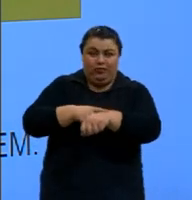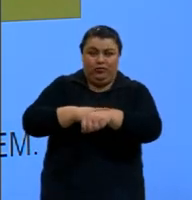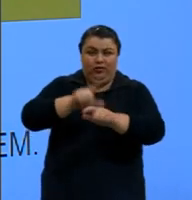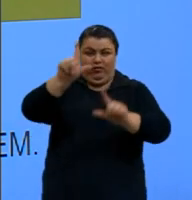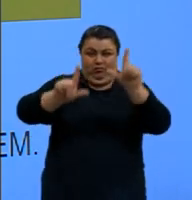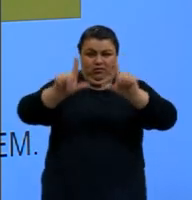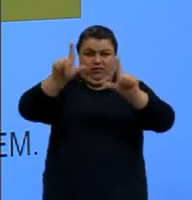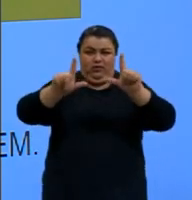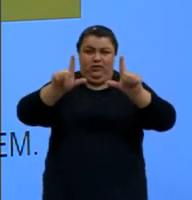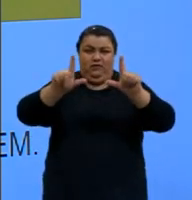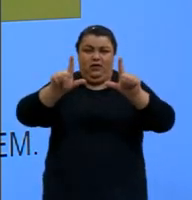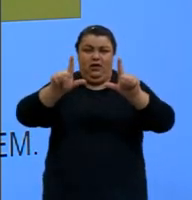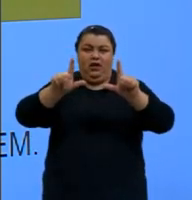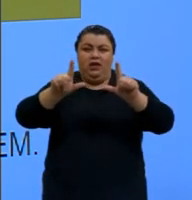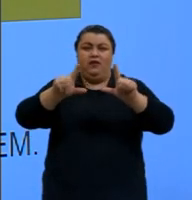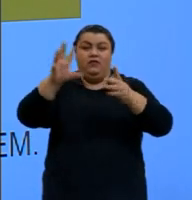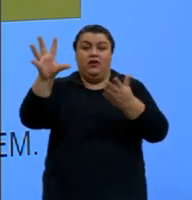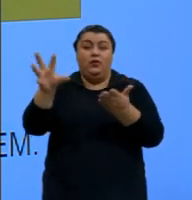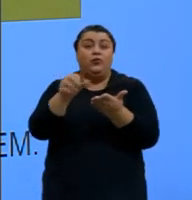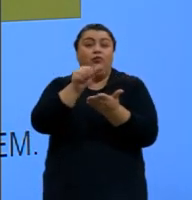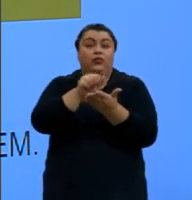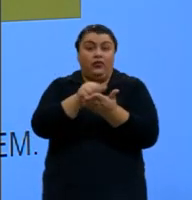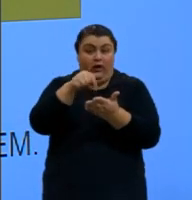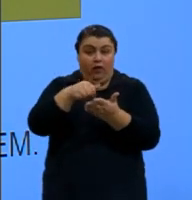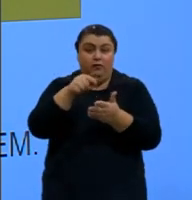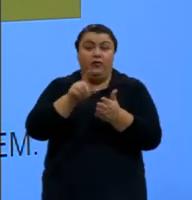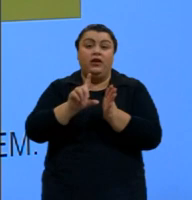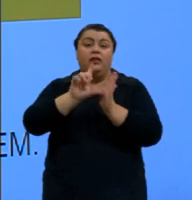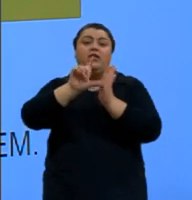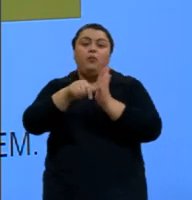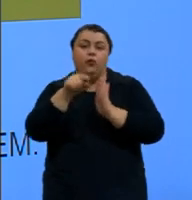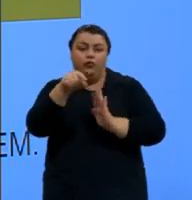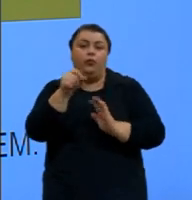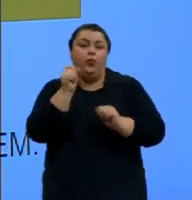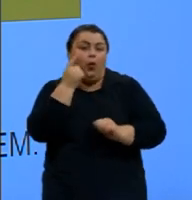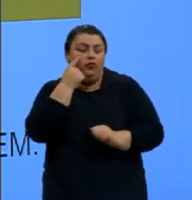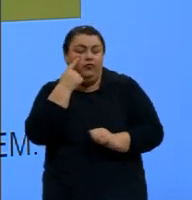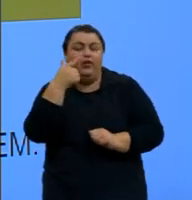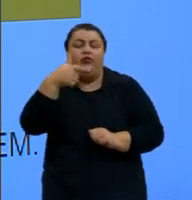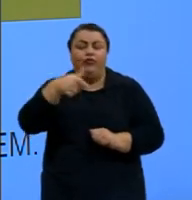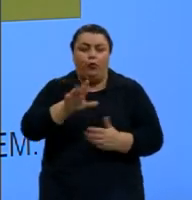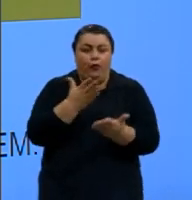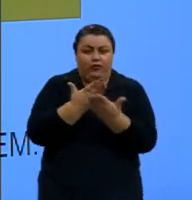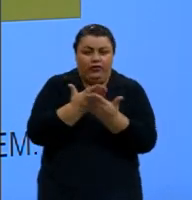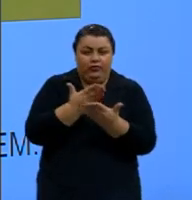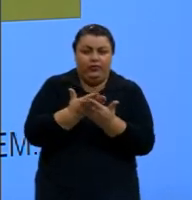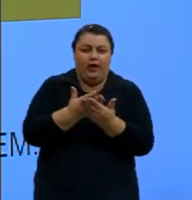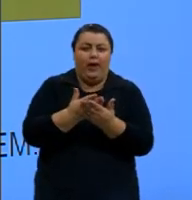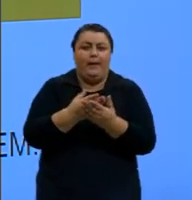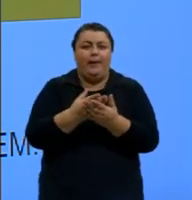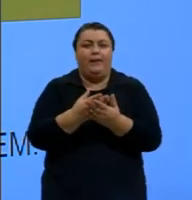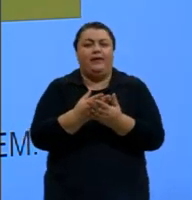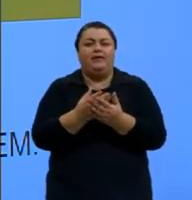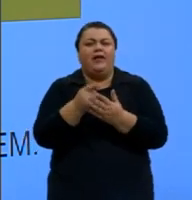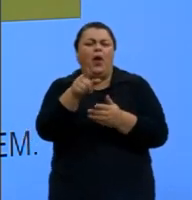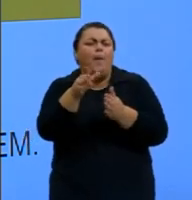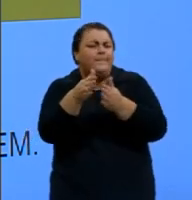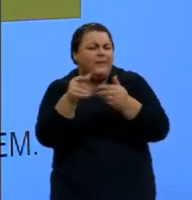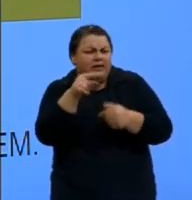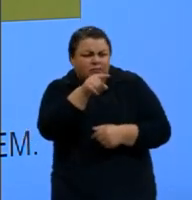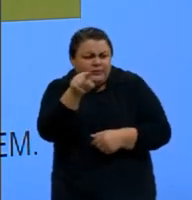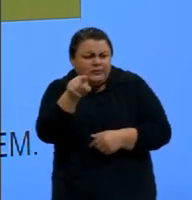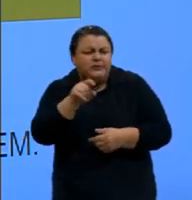TV. Elas ficam arquivadas e você poderá assistir no momento que você puder assisti-las. Mas assista. E daí eu já peço para você,